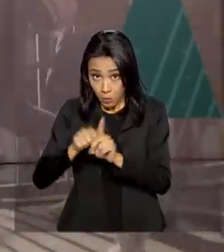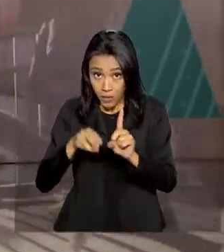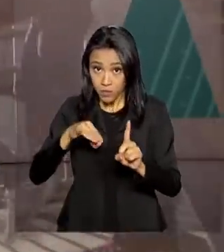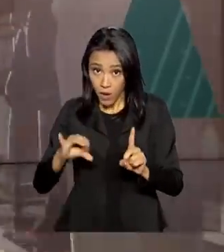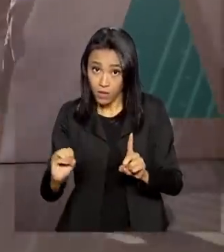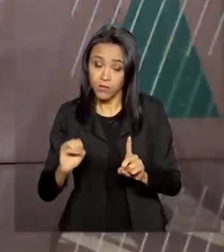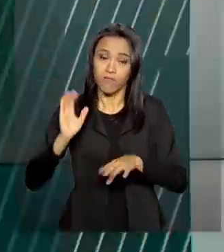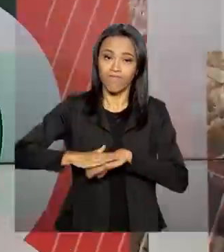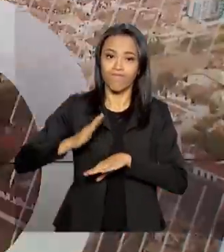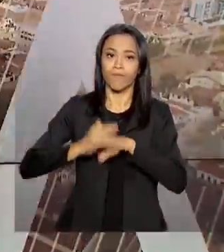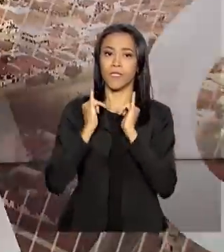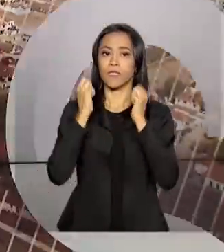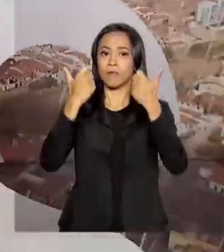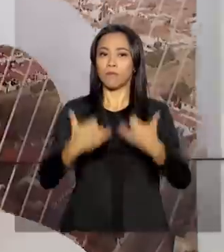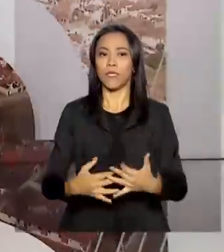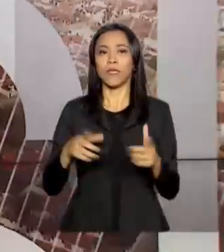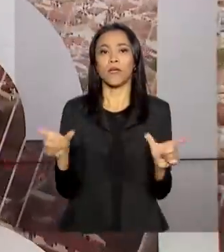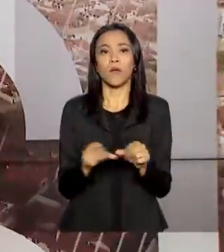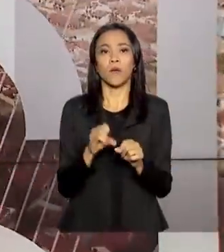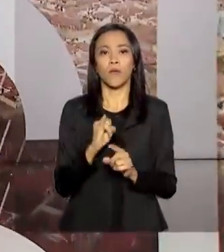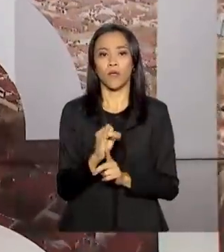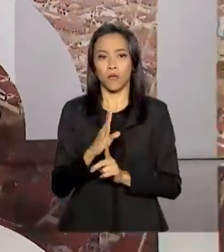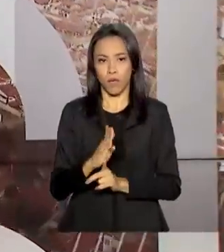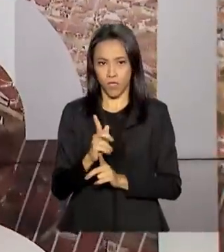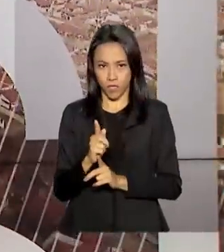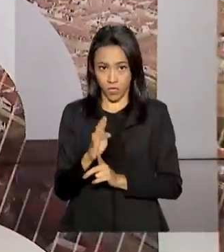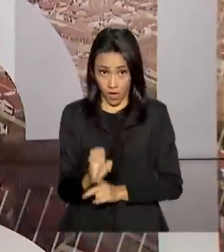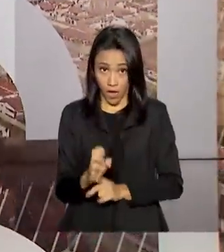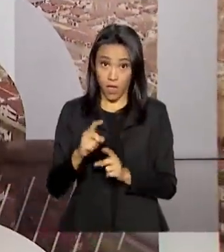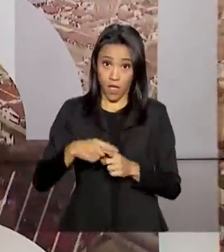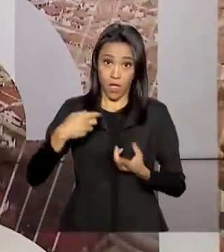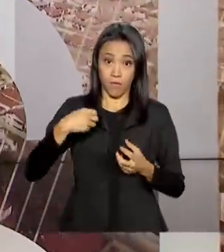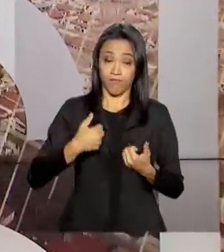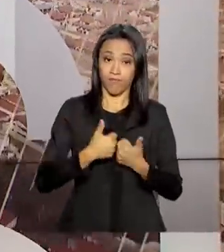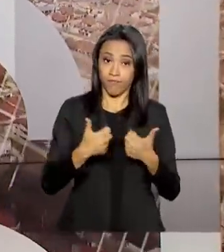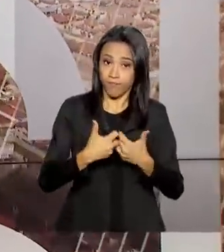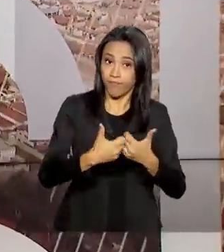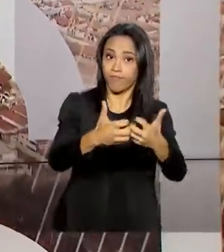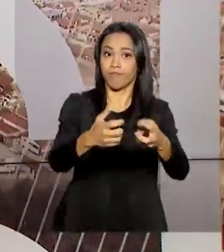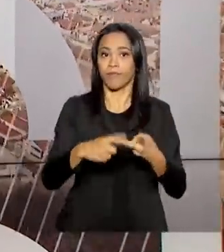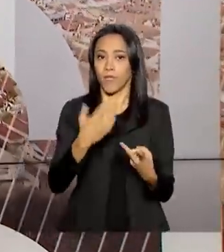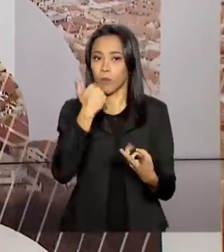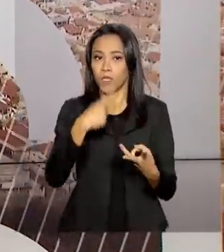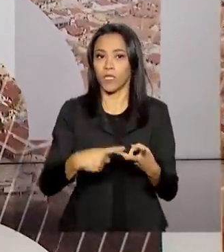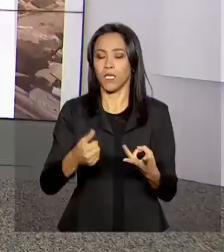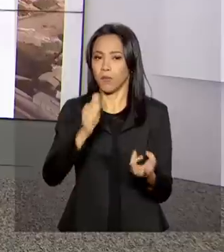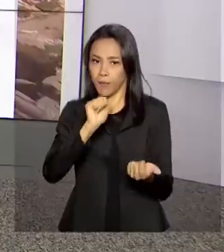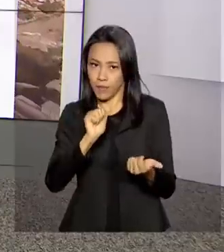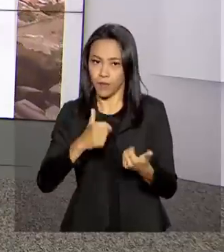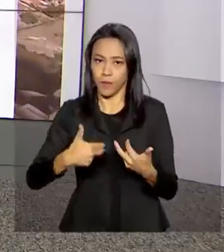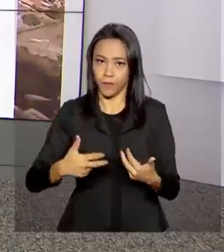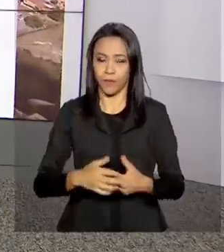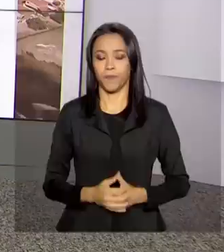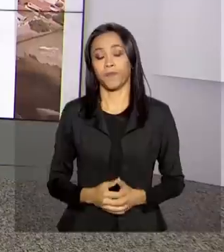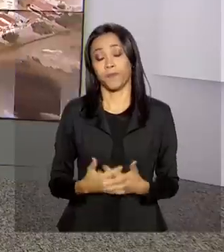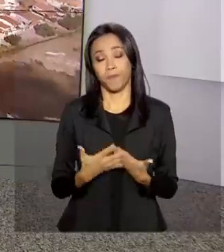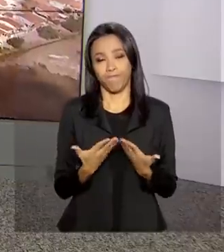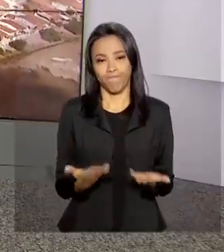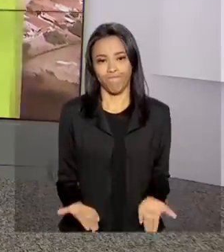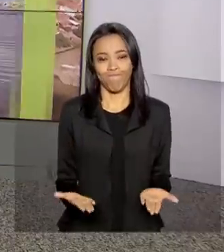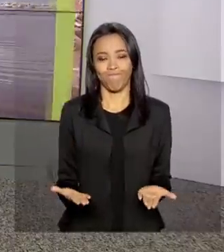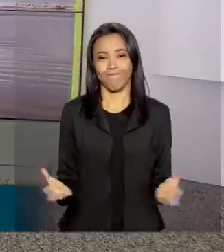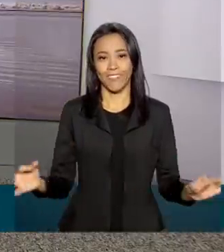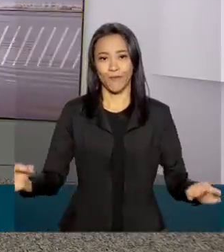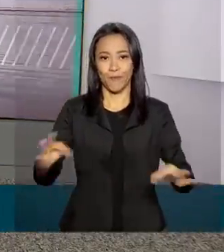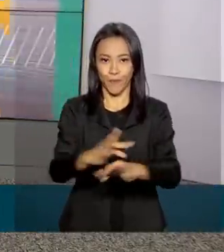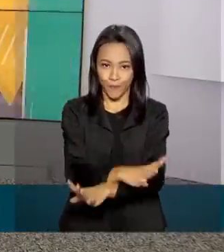IBGE, a alta é puxada pelo aumento nos preços dos grupos transporte, alimentação e bebidas. Bem, o Brasil em Dia